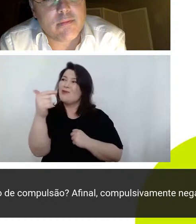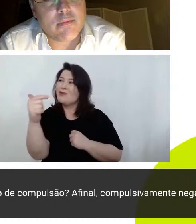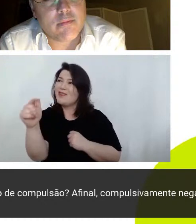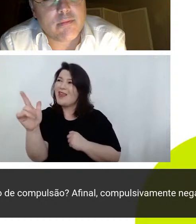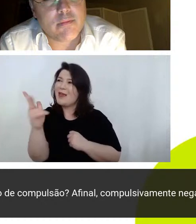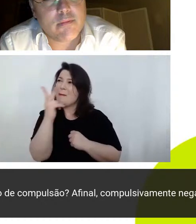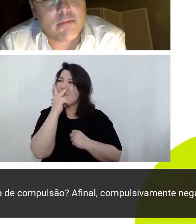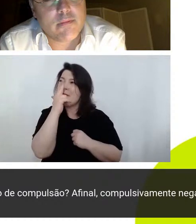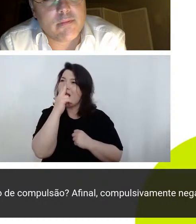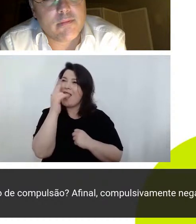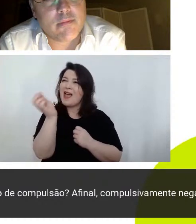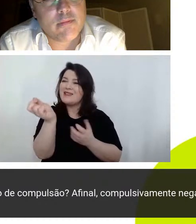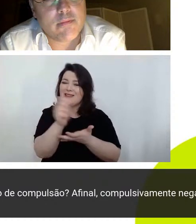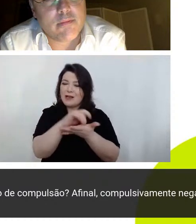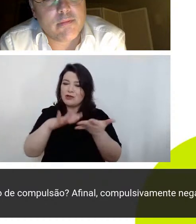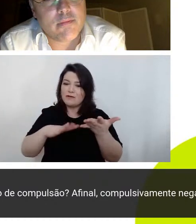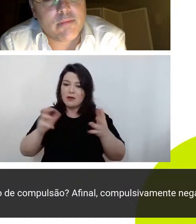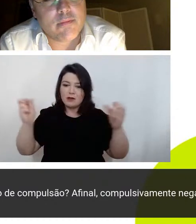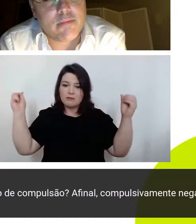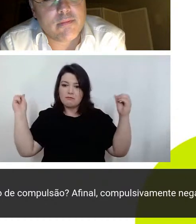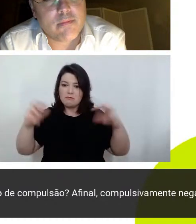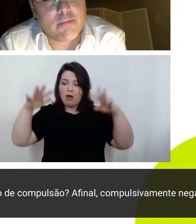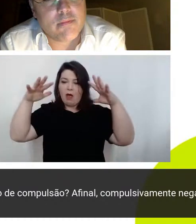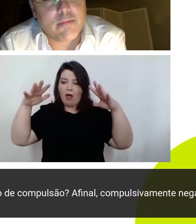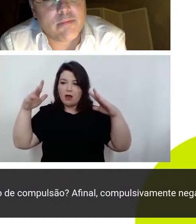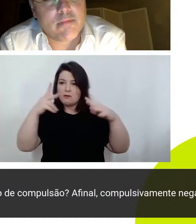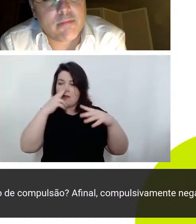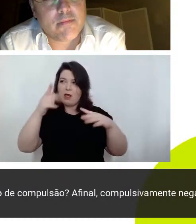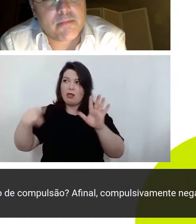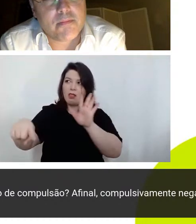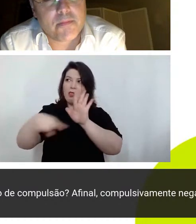espécie de atividade mágica negativa